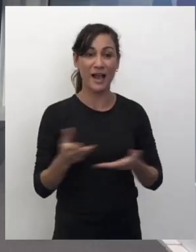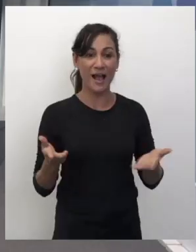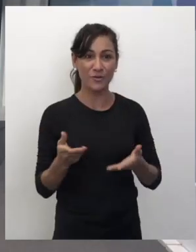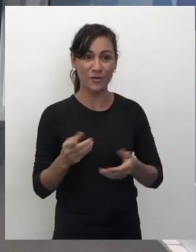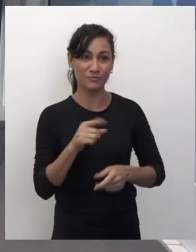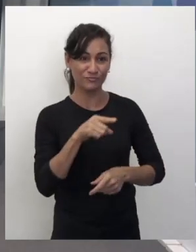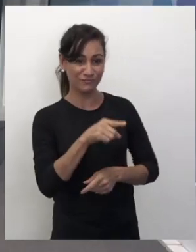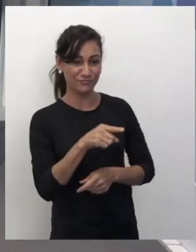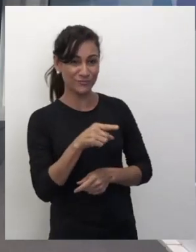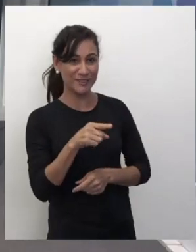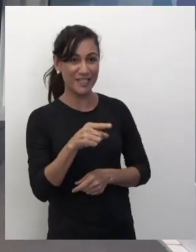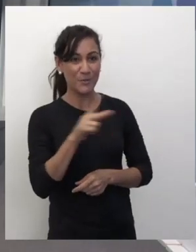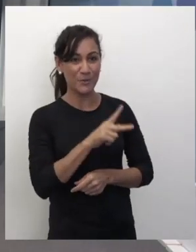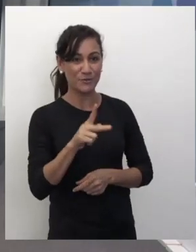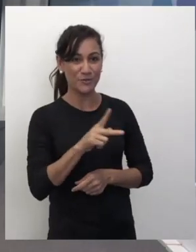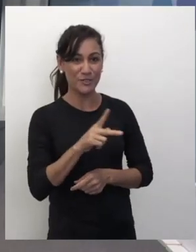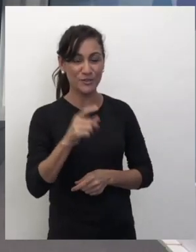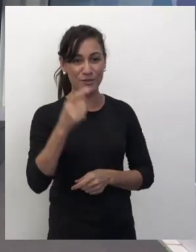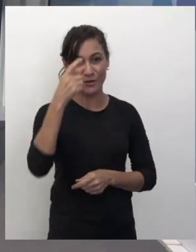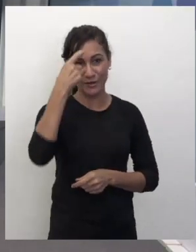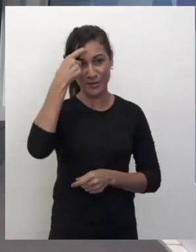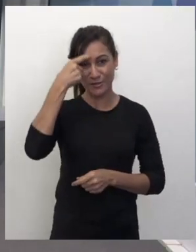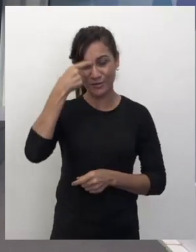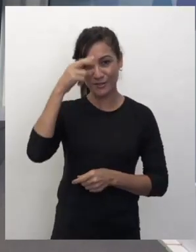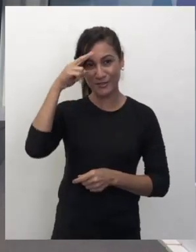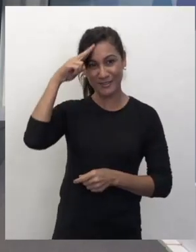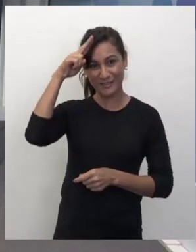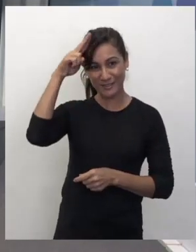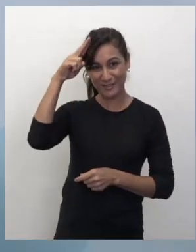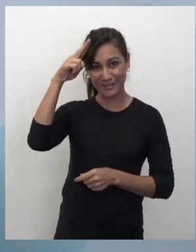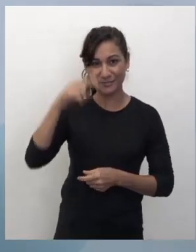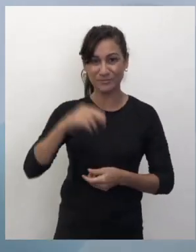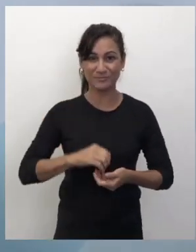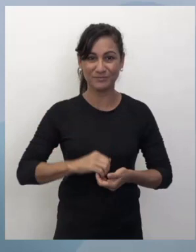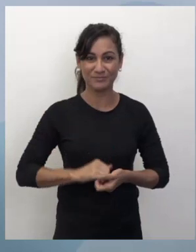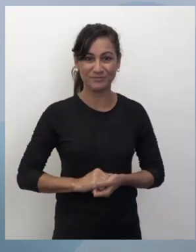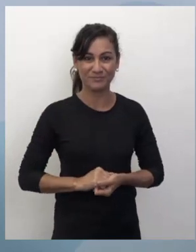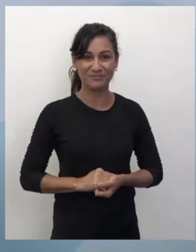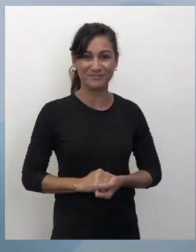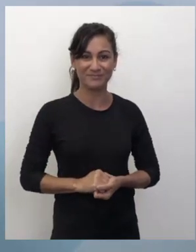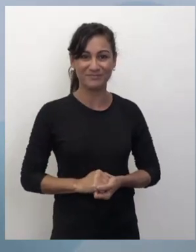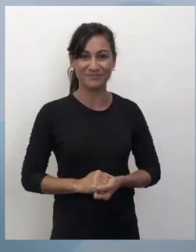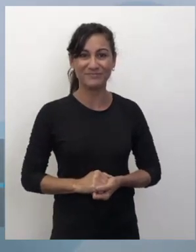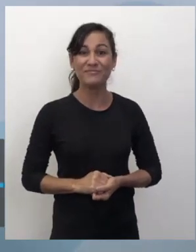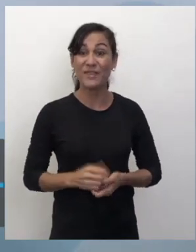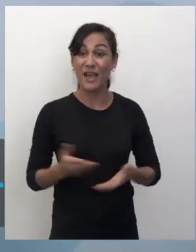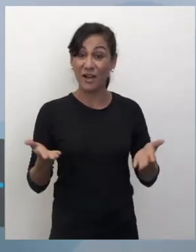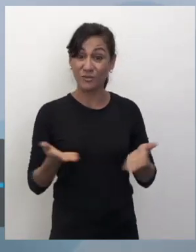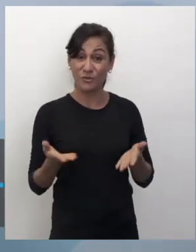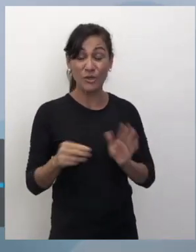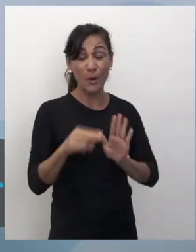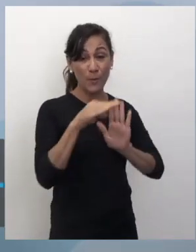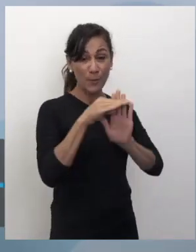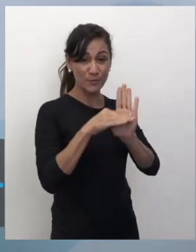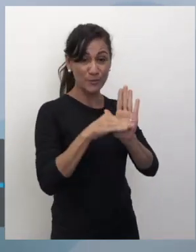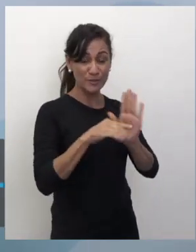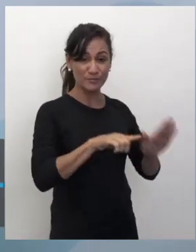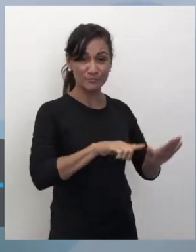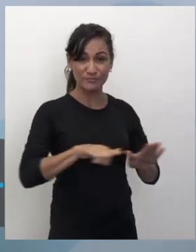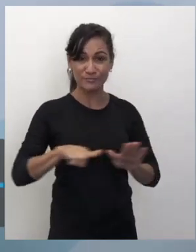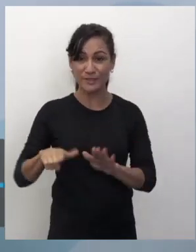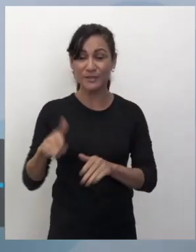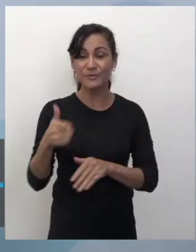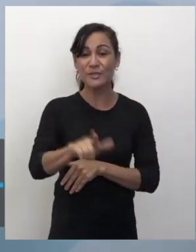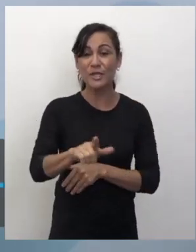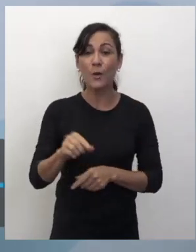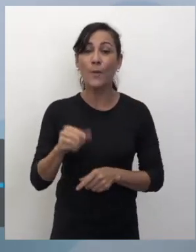André. Obrigado, professor Adriano. Tudo bem com vocês, turma? Para o André Ramos, sempre as ordens. Programação da próxima semana. Em língua